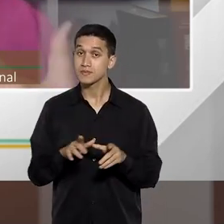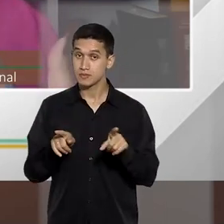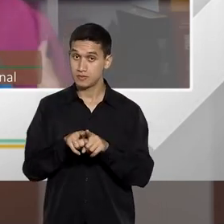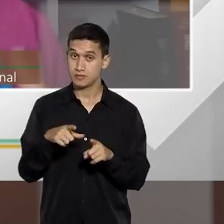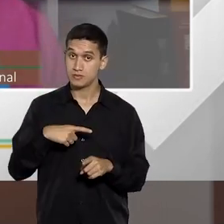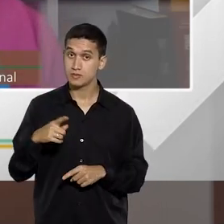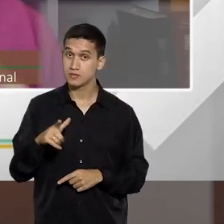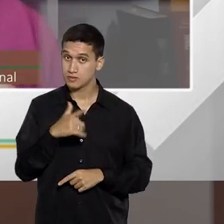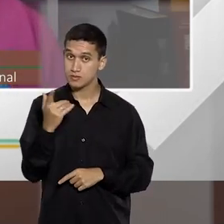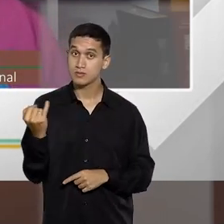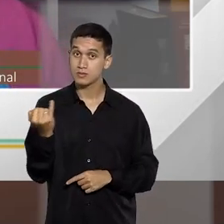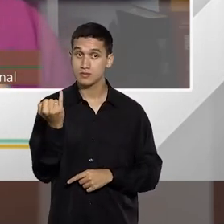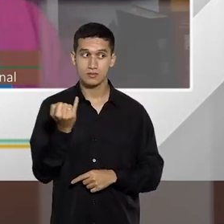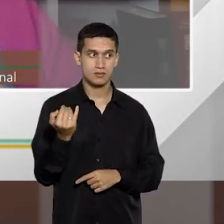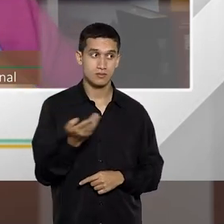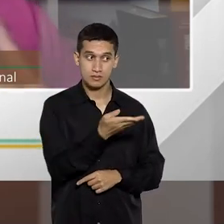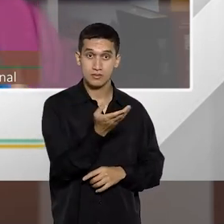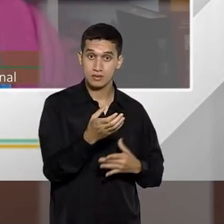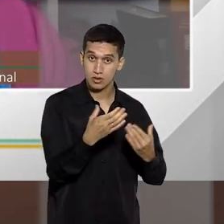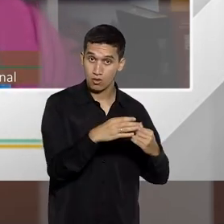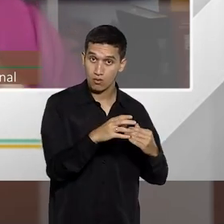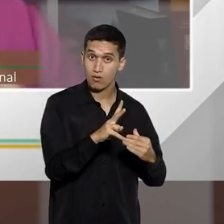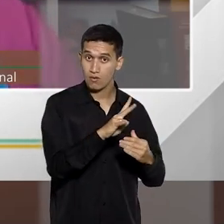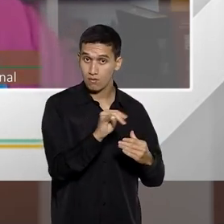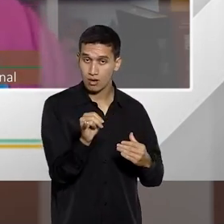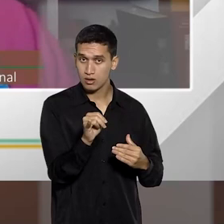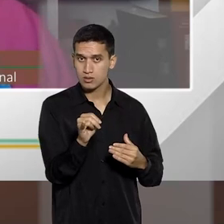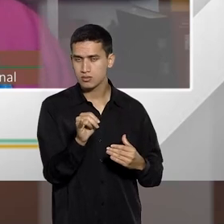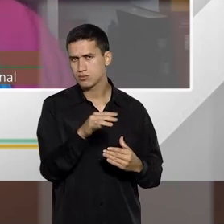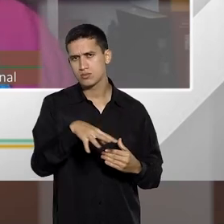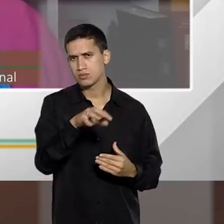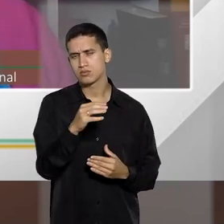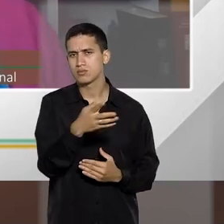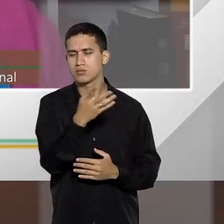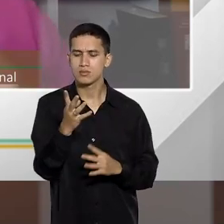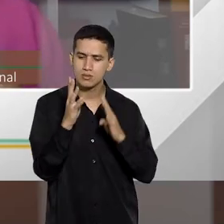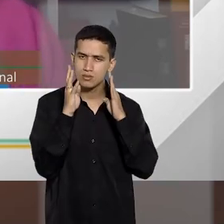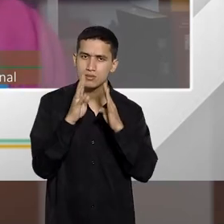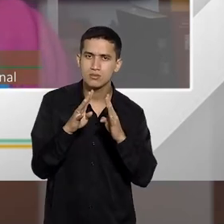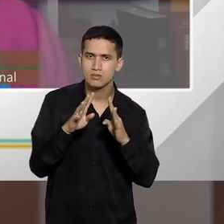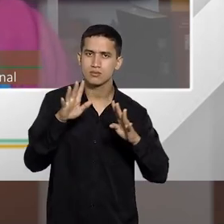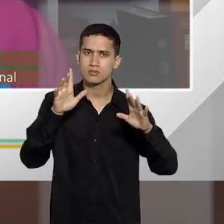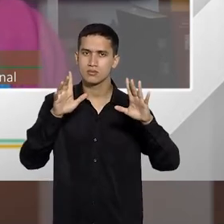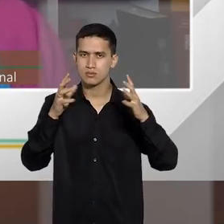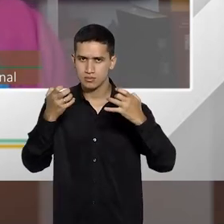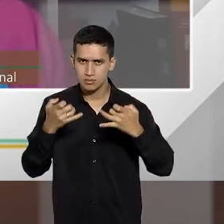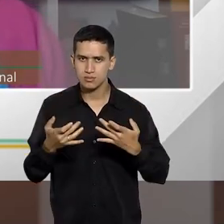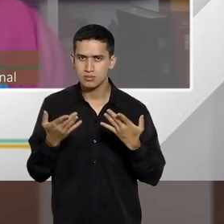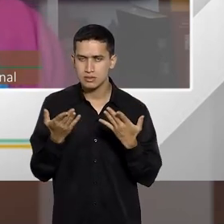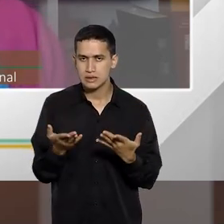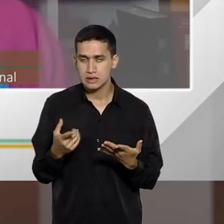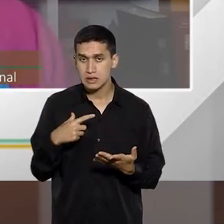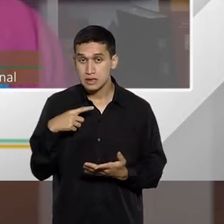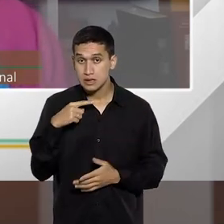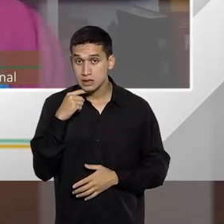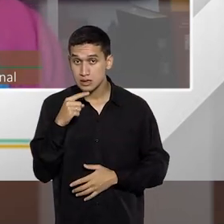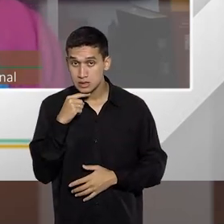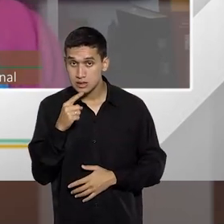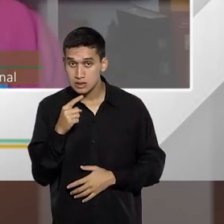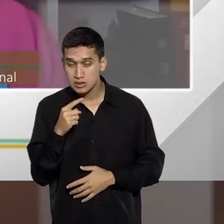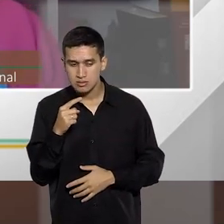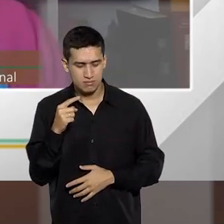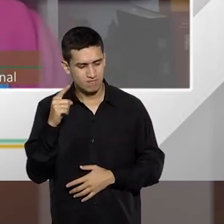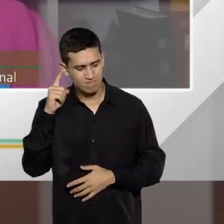agora tem que, as pessoas, o nosso ouvinte, as pessoas que estão aqui interessadas no tema, eles têm também dificuldade, é essa